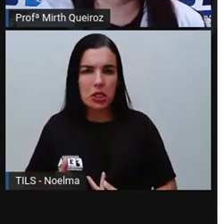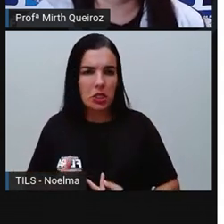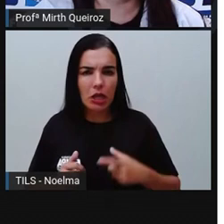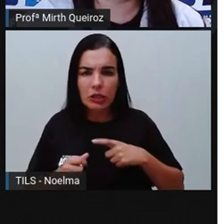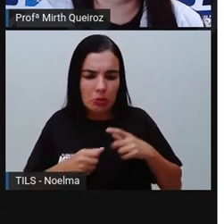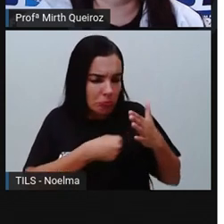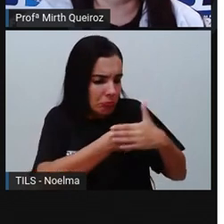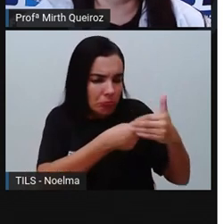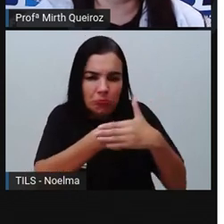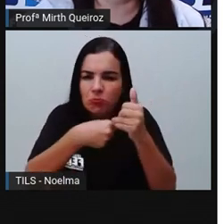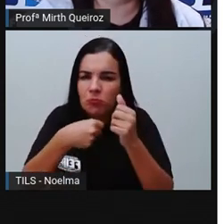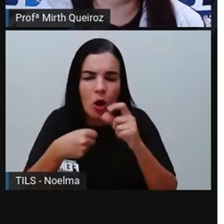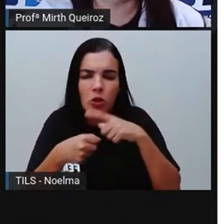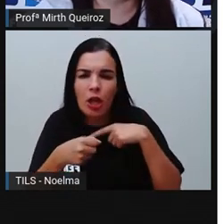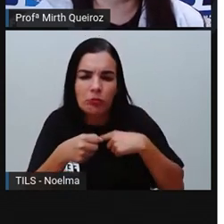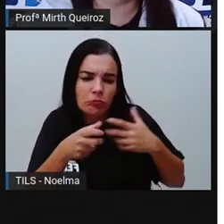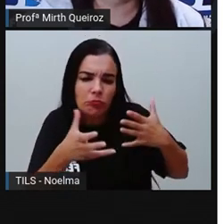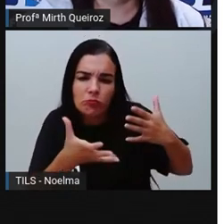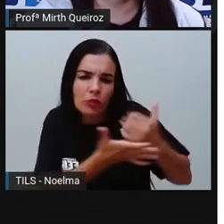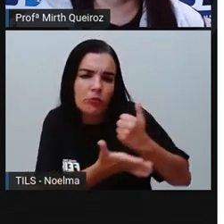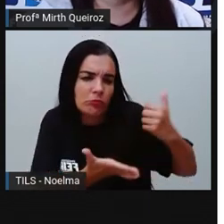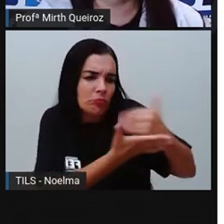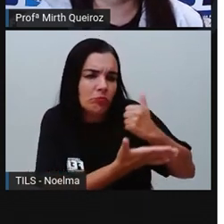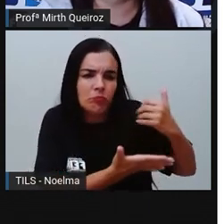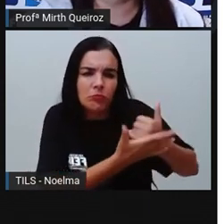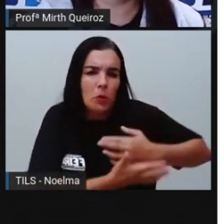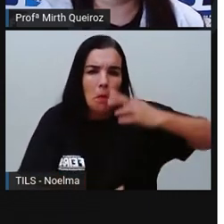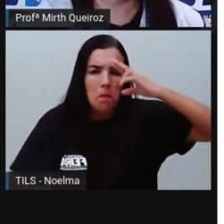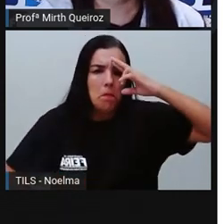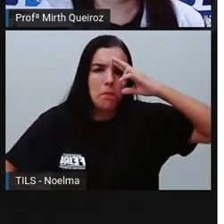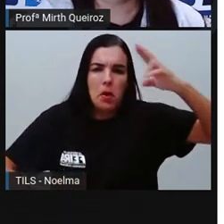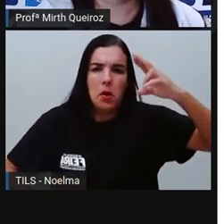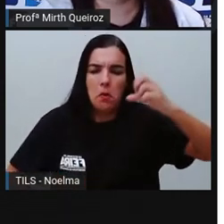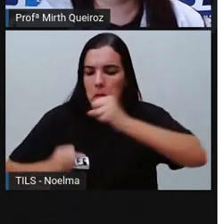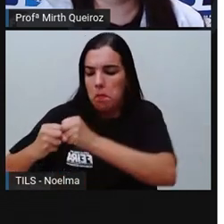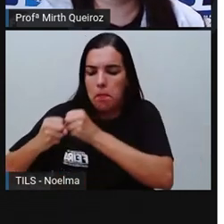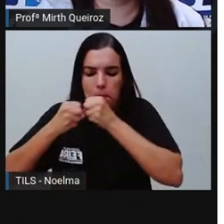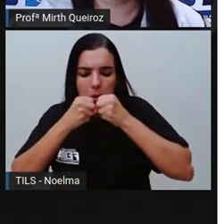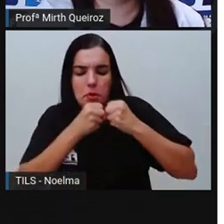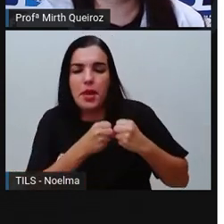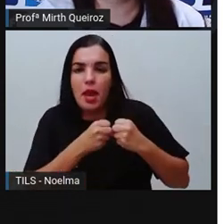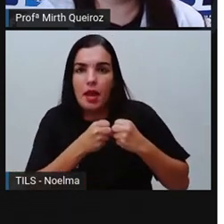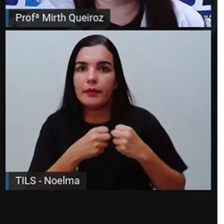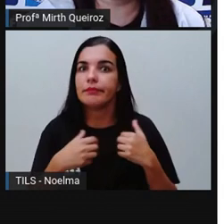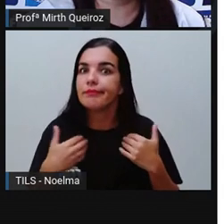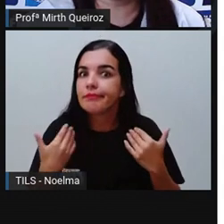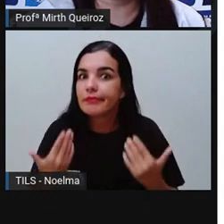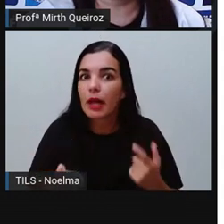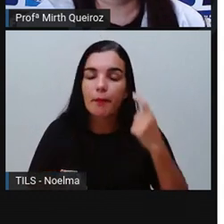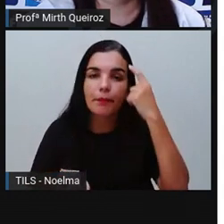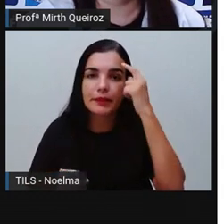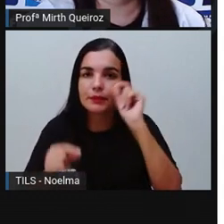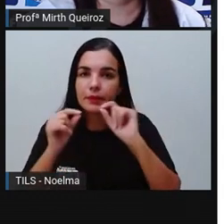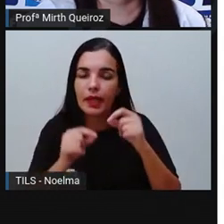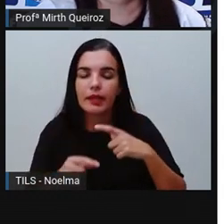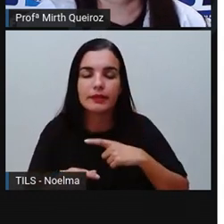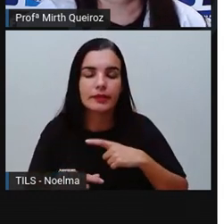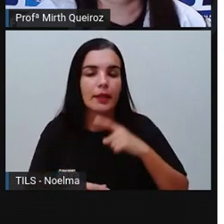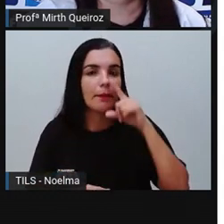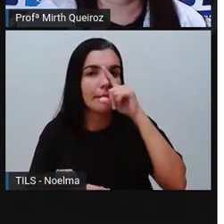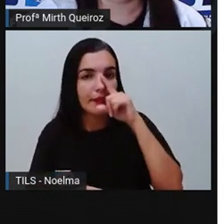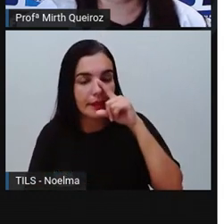pelo poder, por ter, por ter, que o homem não está tendo noção dos perigos, né? Que